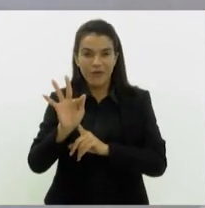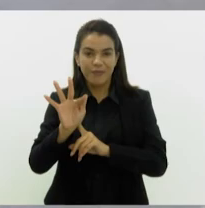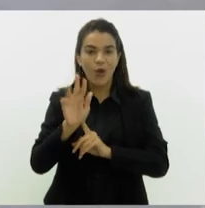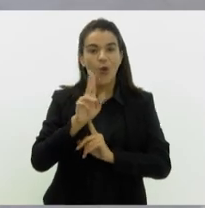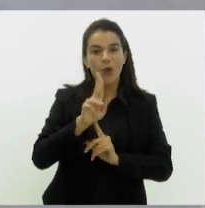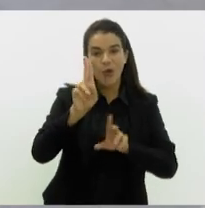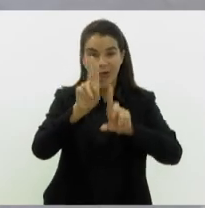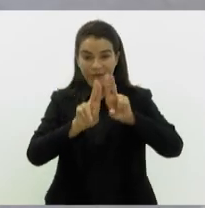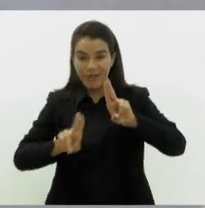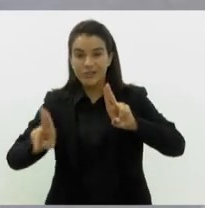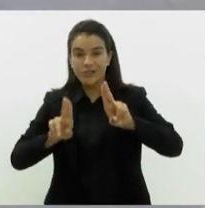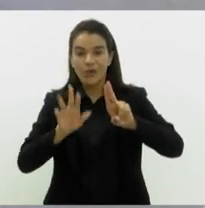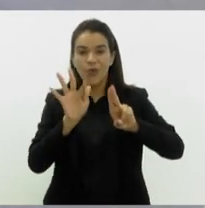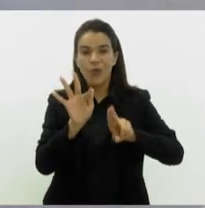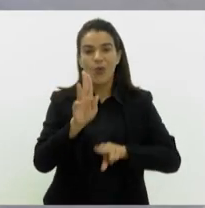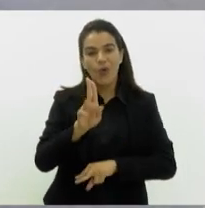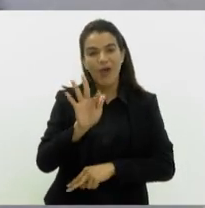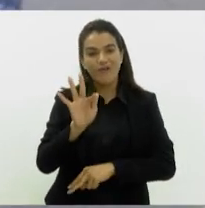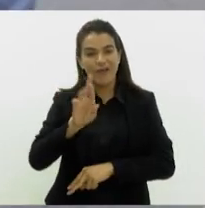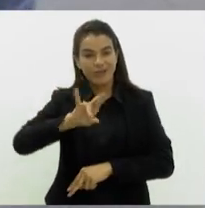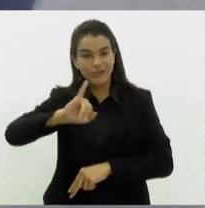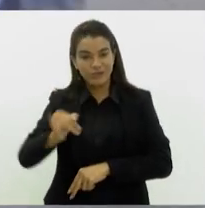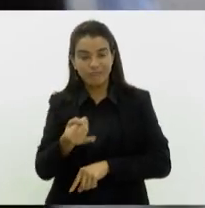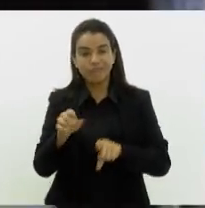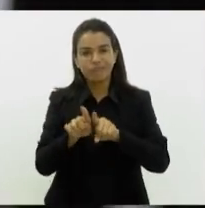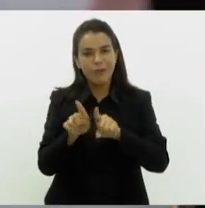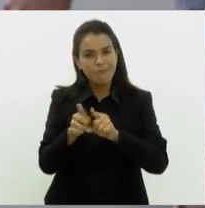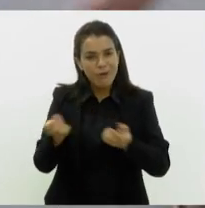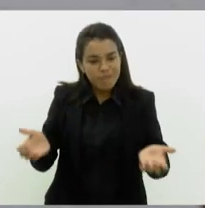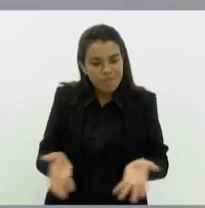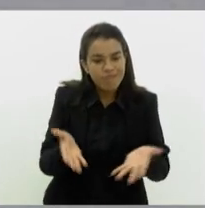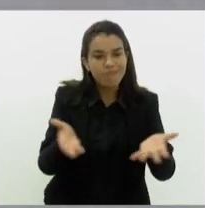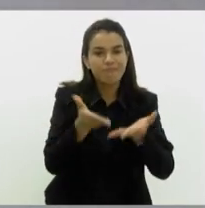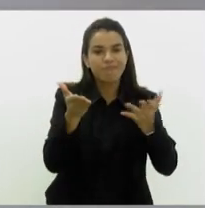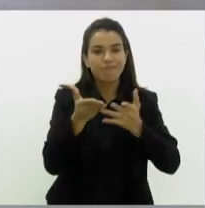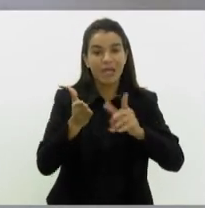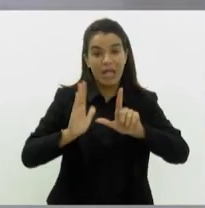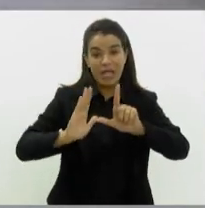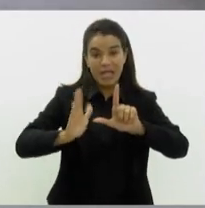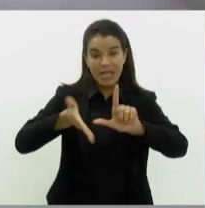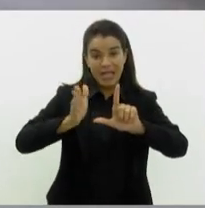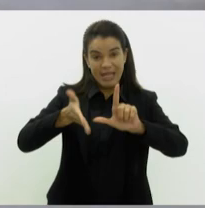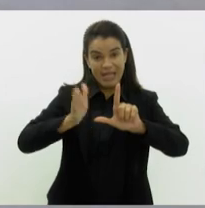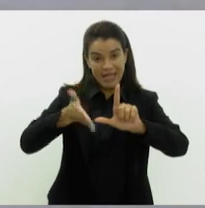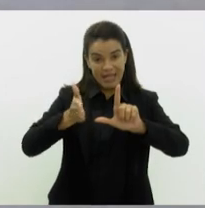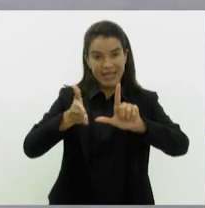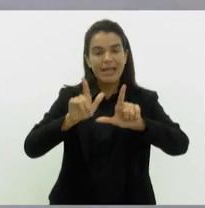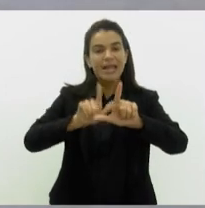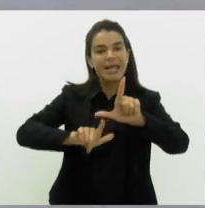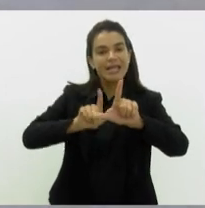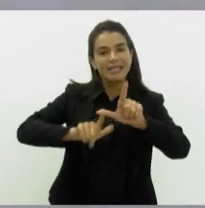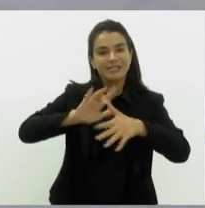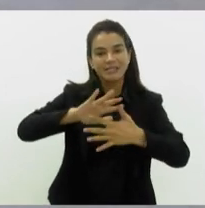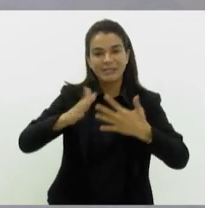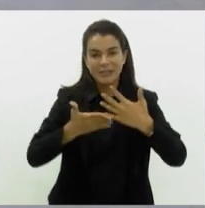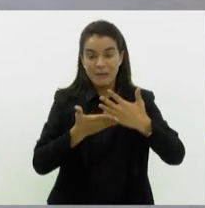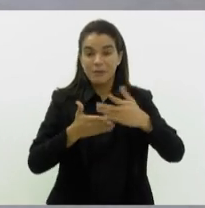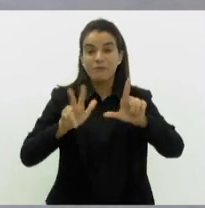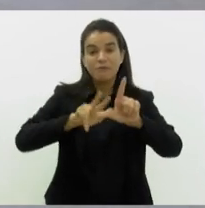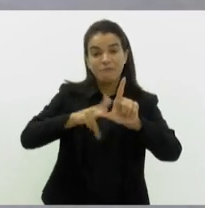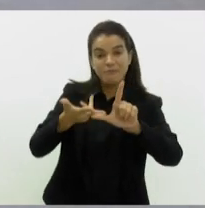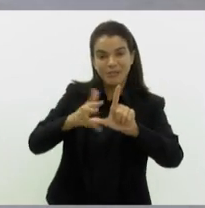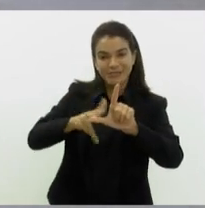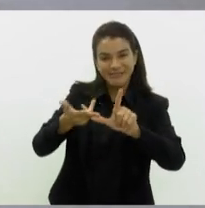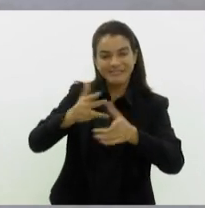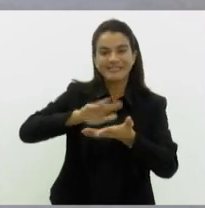UFRJ, ela tem proporcionado o curso de letras libras, no caso, a turma de bacharelado em